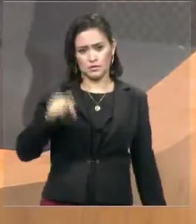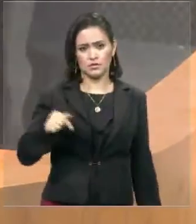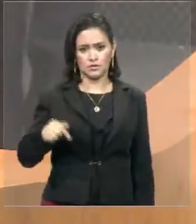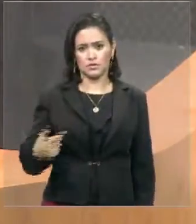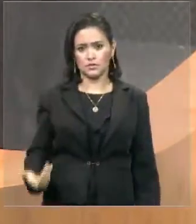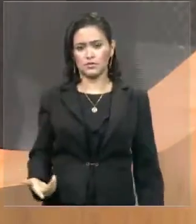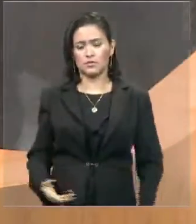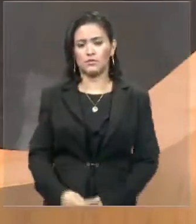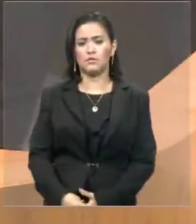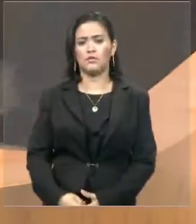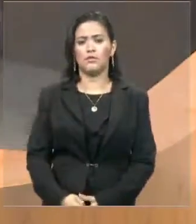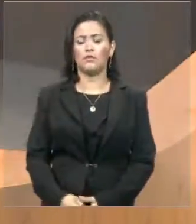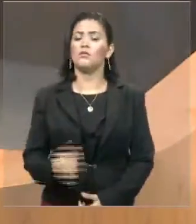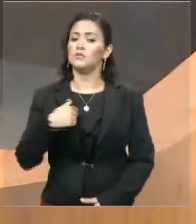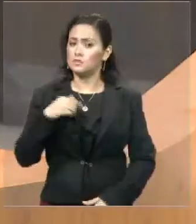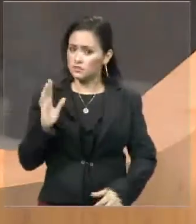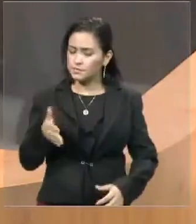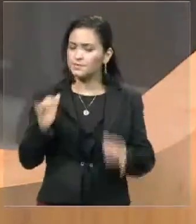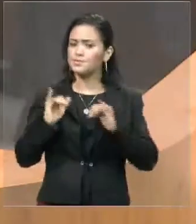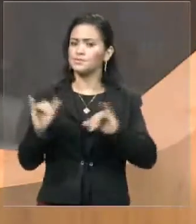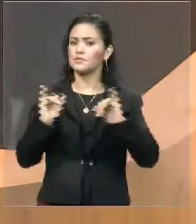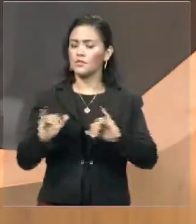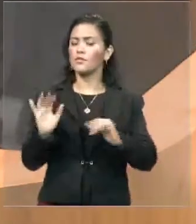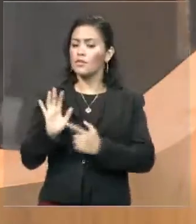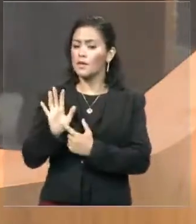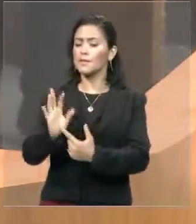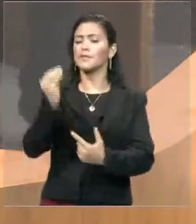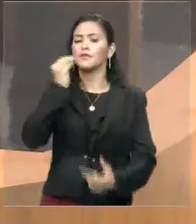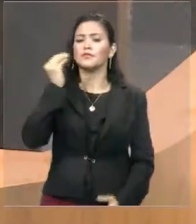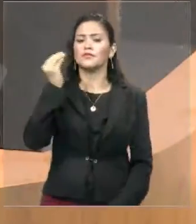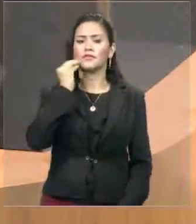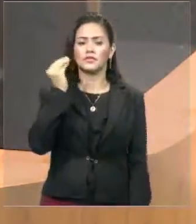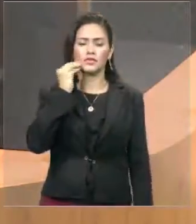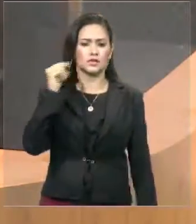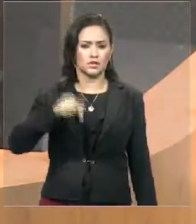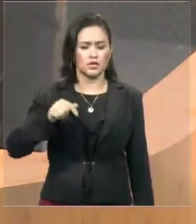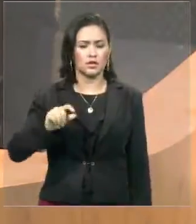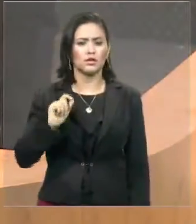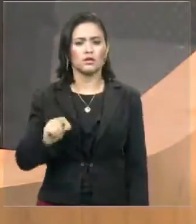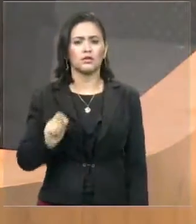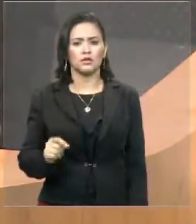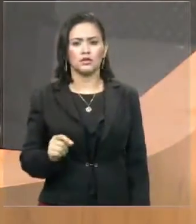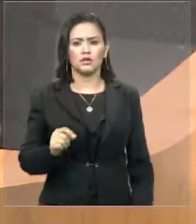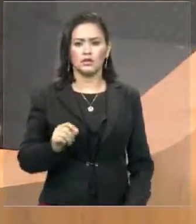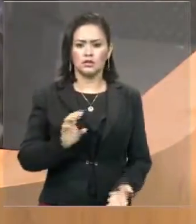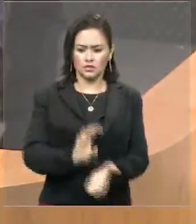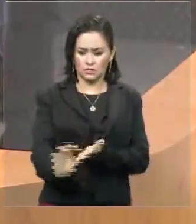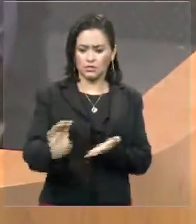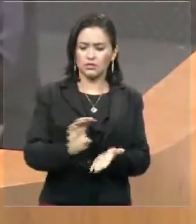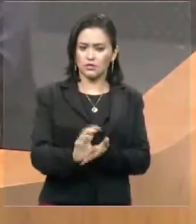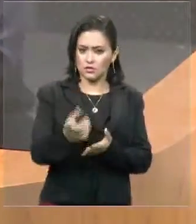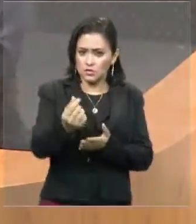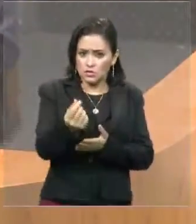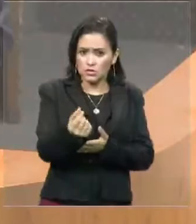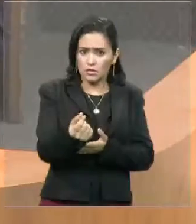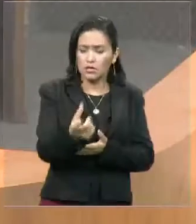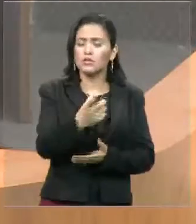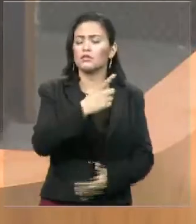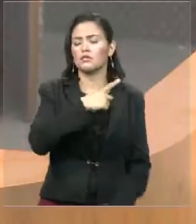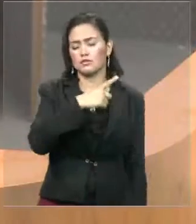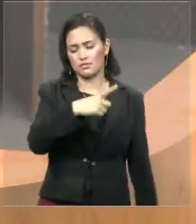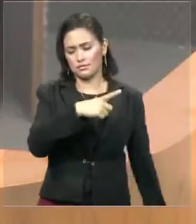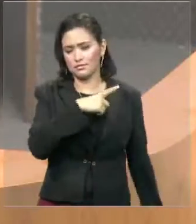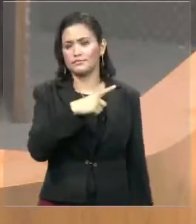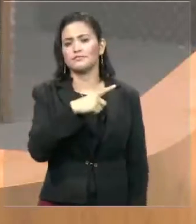E eu já disse e já provei nesta tribuna que dinheiro e recurso tem. Mas aí